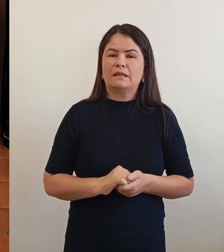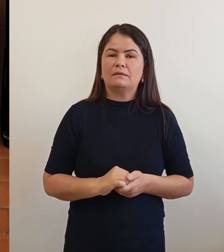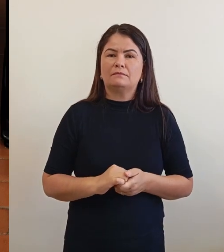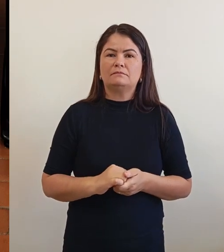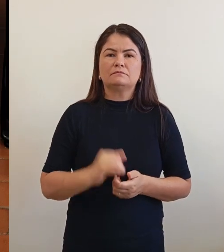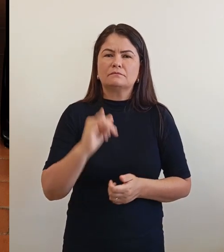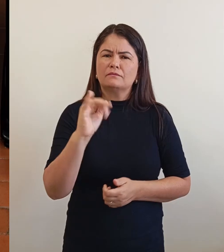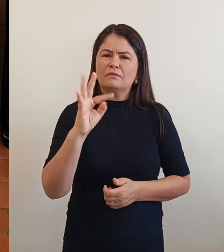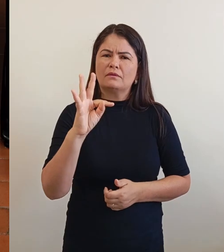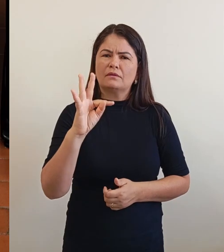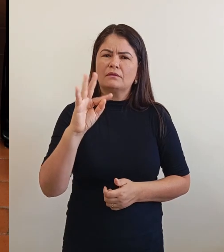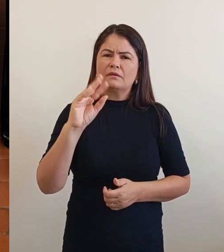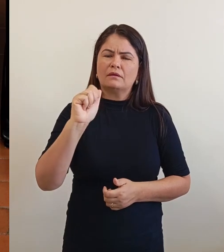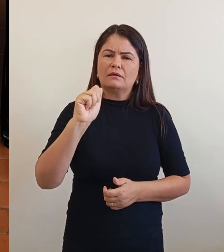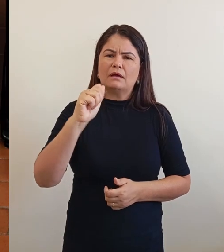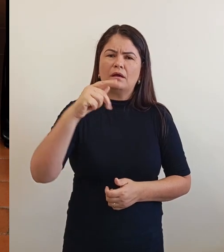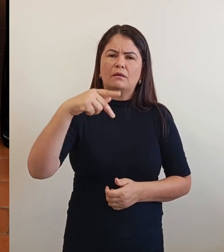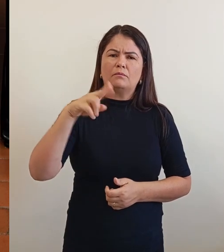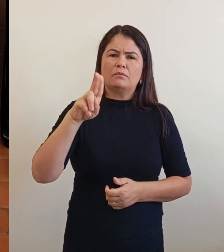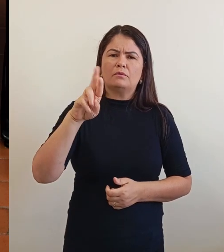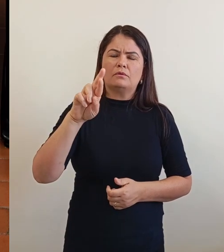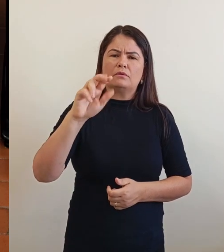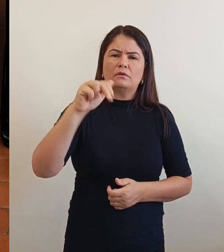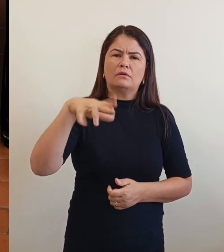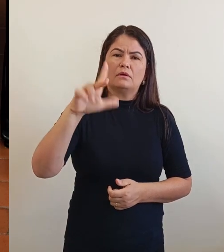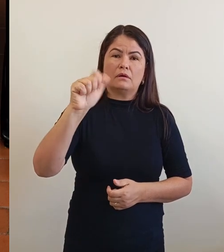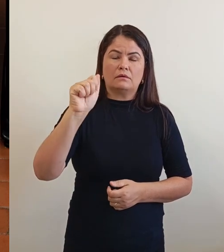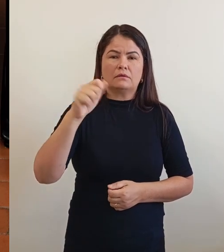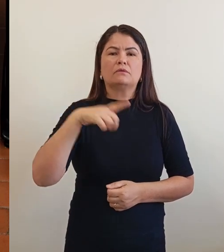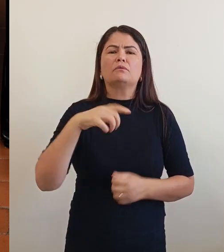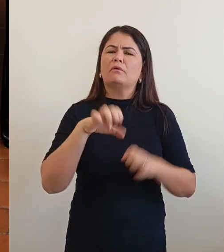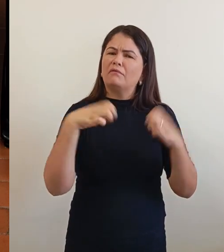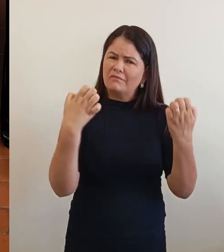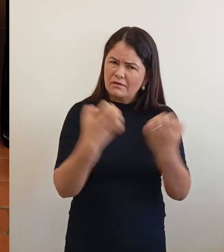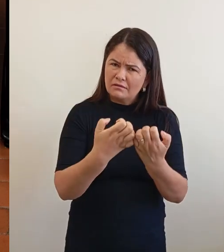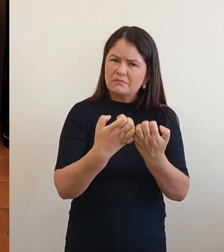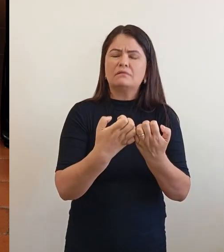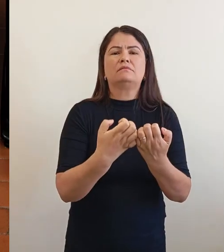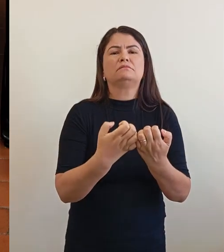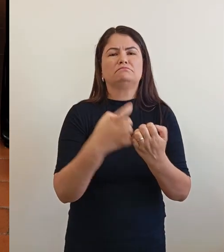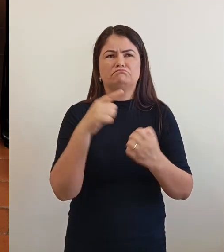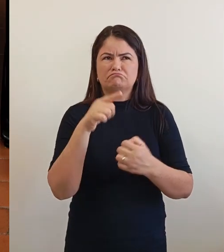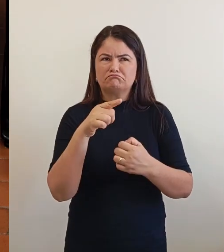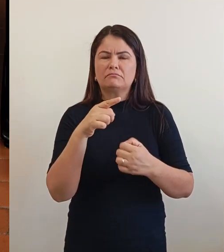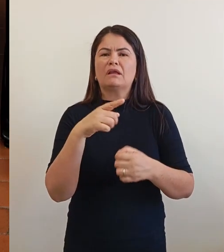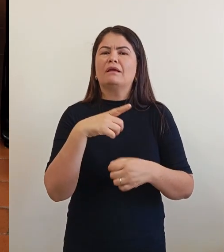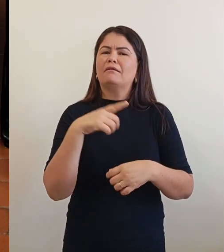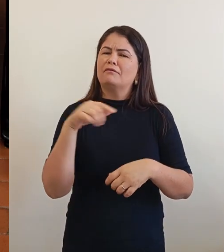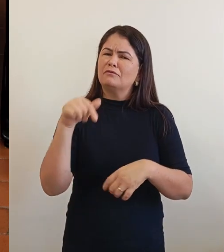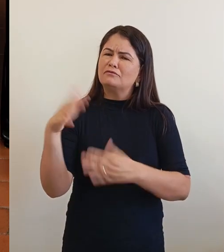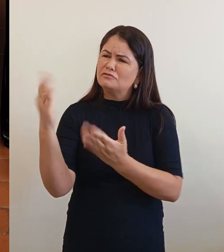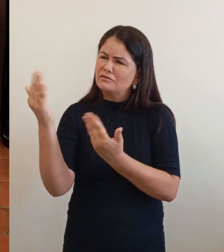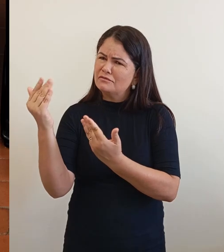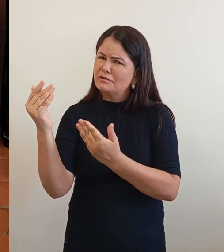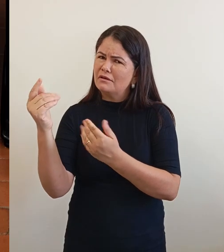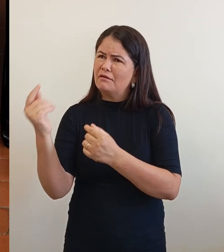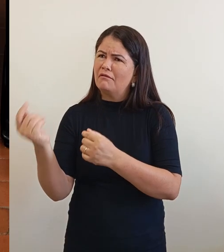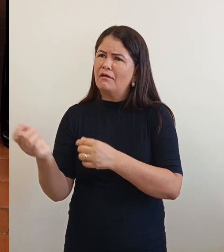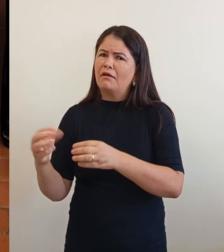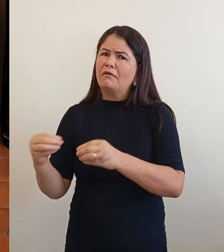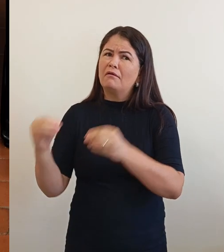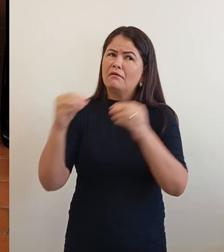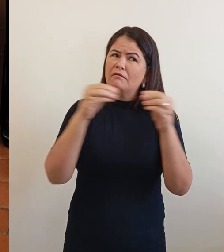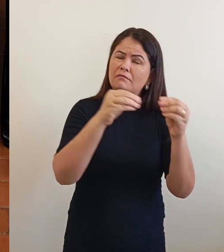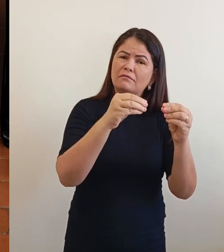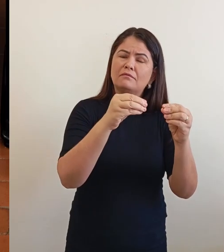Itapuranga, por exemplo, às vezes, conforme o evento que tem lá, muitas jovens daqui vão para Itapuranga. E aqui tem um